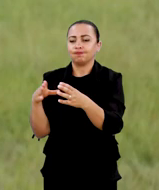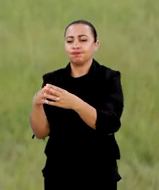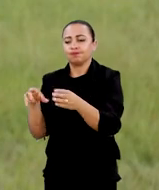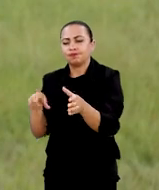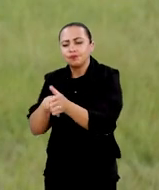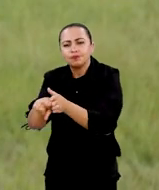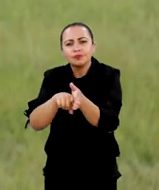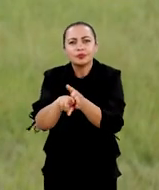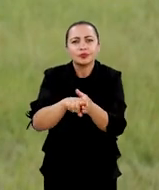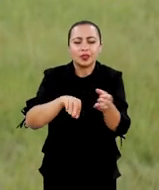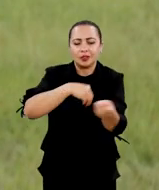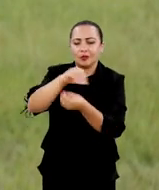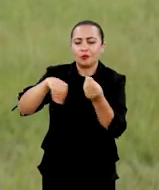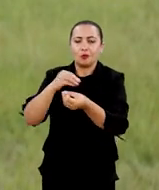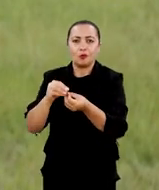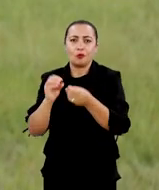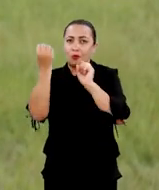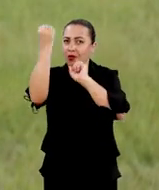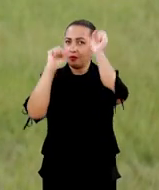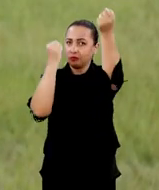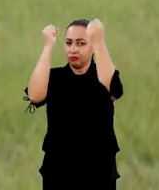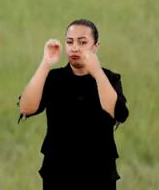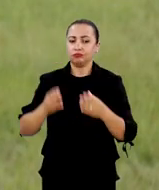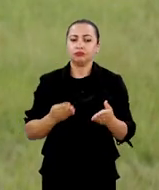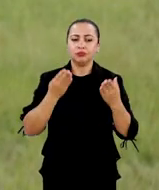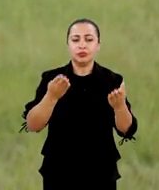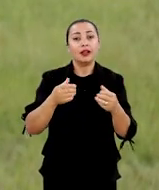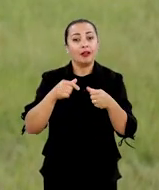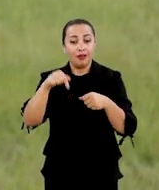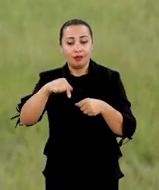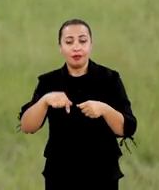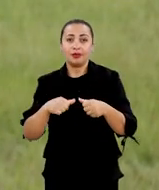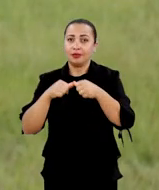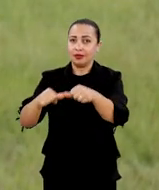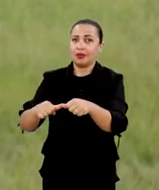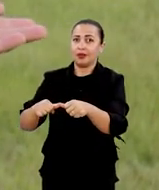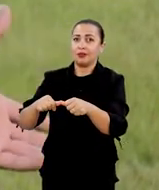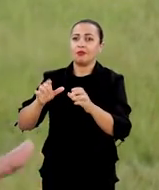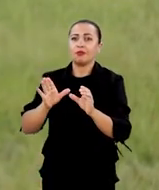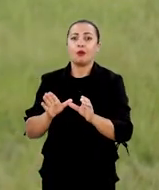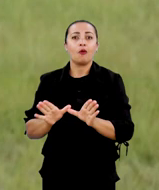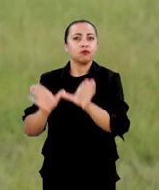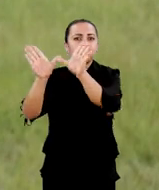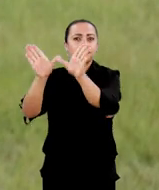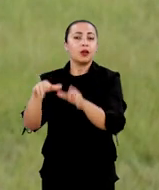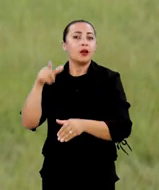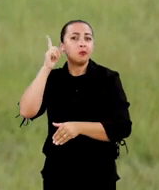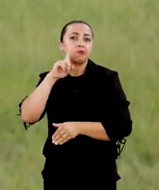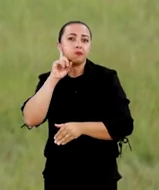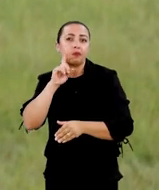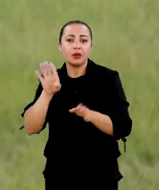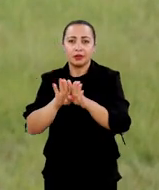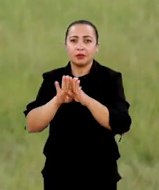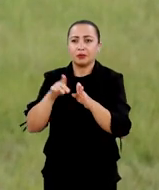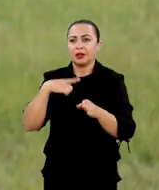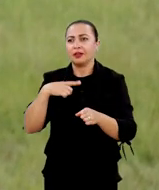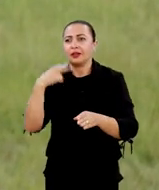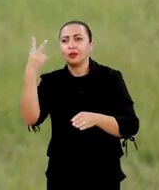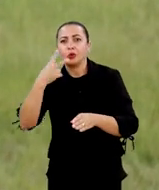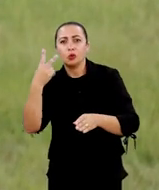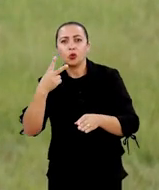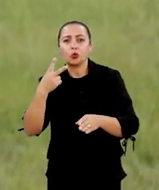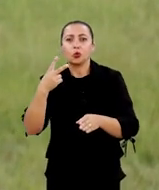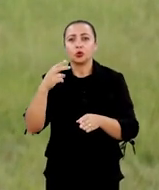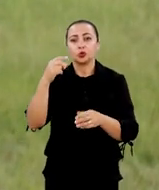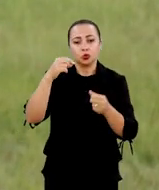utilizando esses dados para pesquisa. Eles desenvolvem equipamentos. Por exemplo, esse equipamento que foi instalado pela Força Americana, eles desenvolvem. Só existem